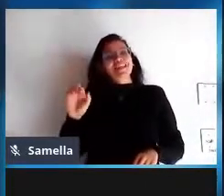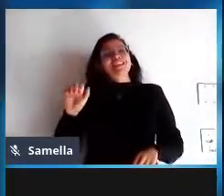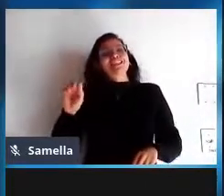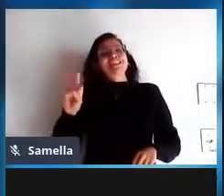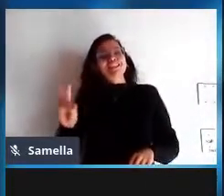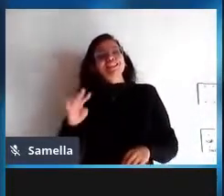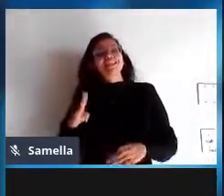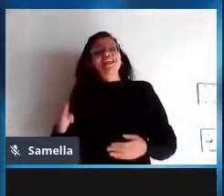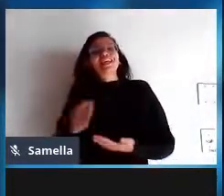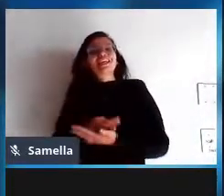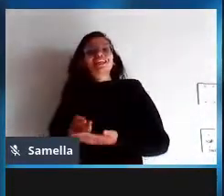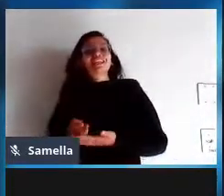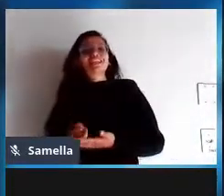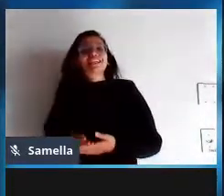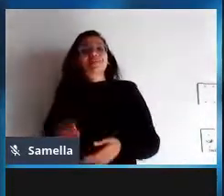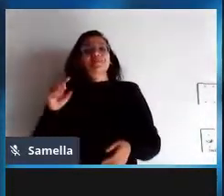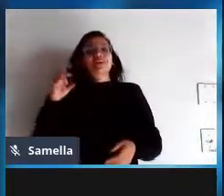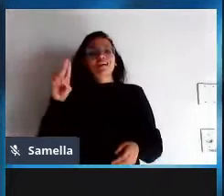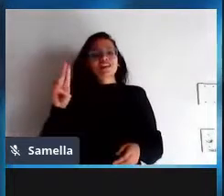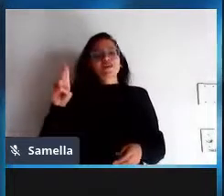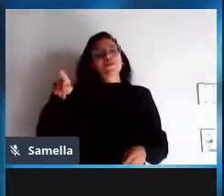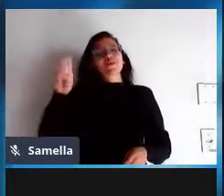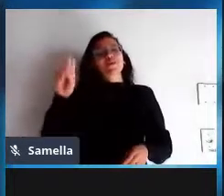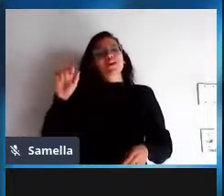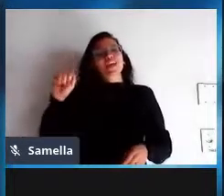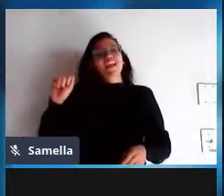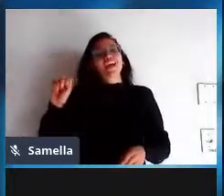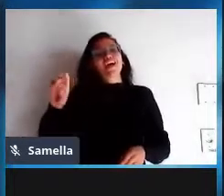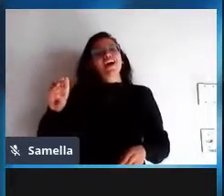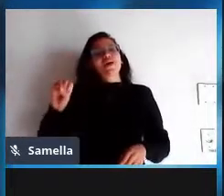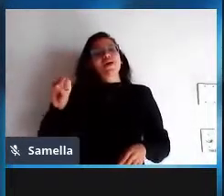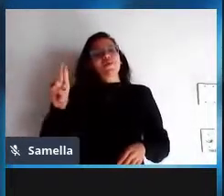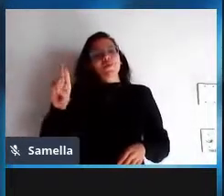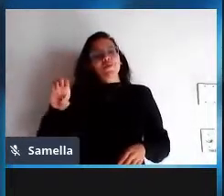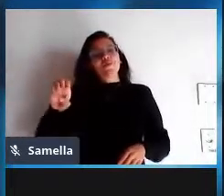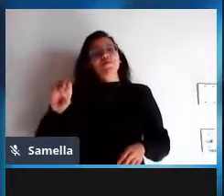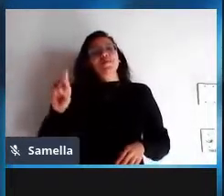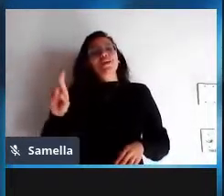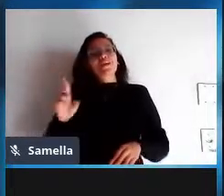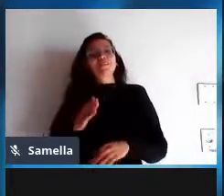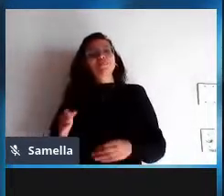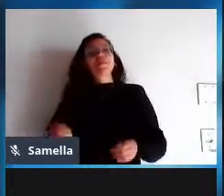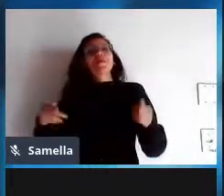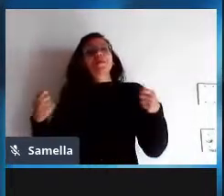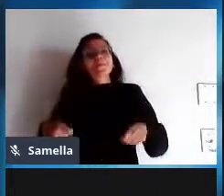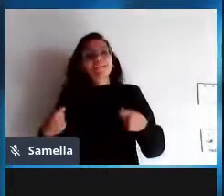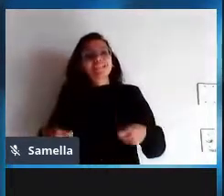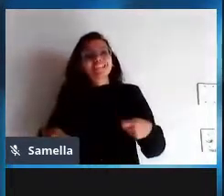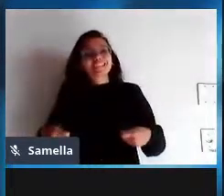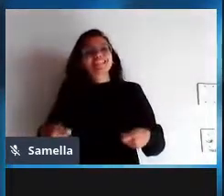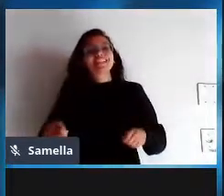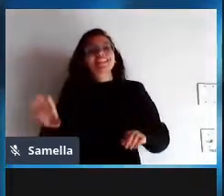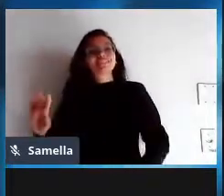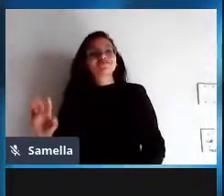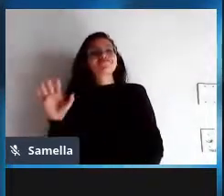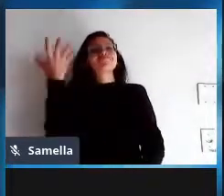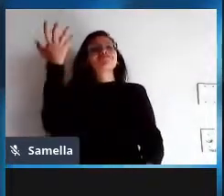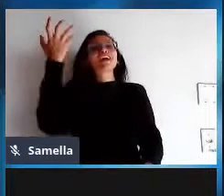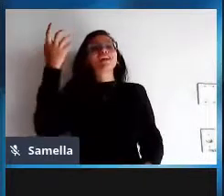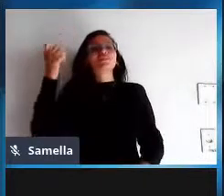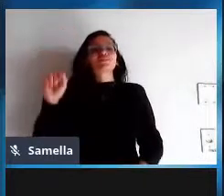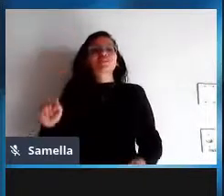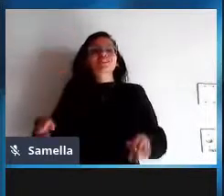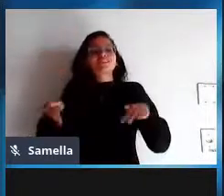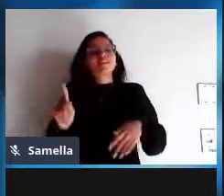trabalhos fantásticos isso aí tem que acontecer sempre tanto no canal da da comunidade feadora Brasil